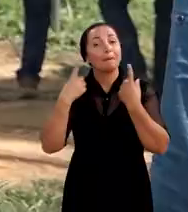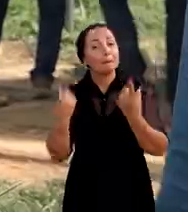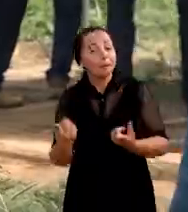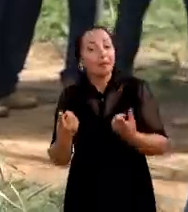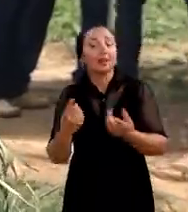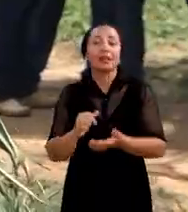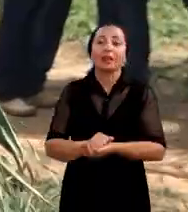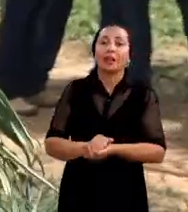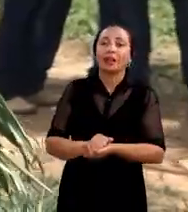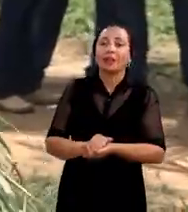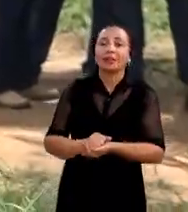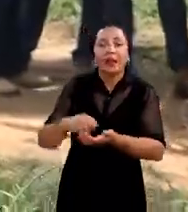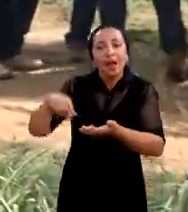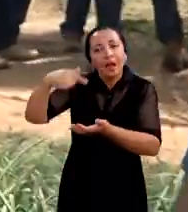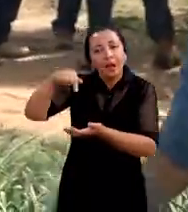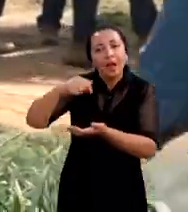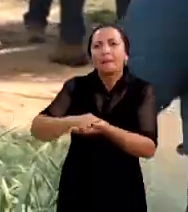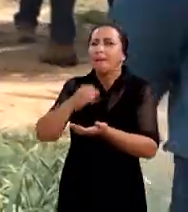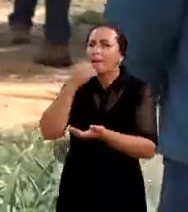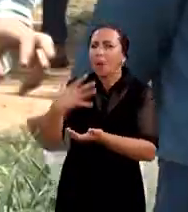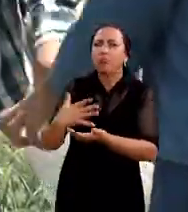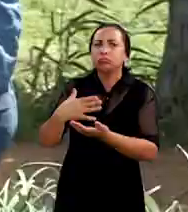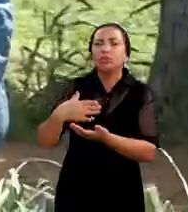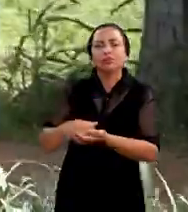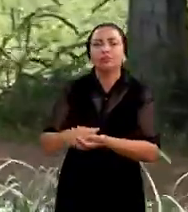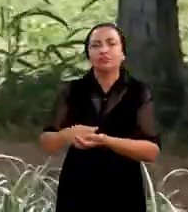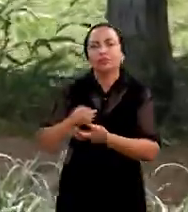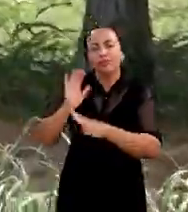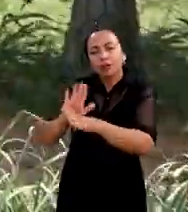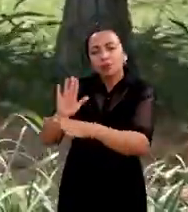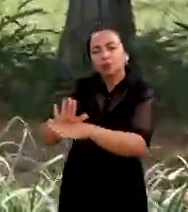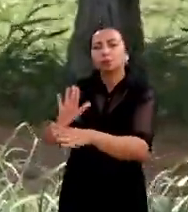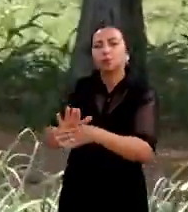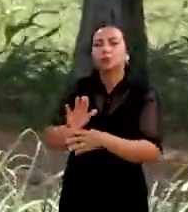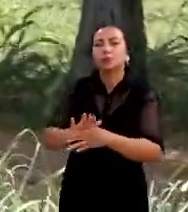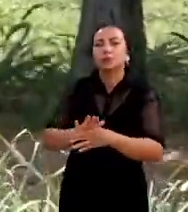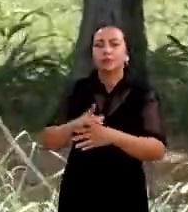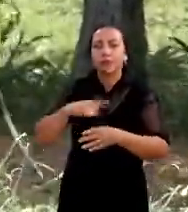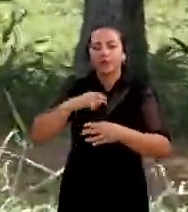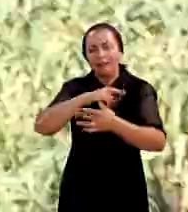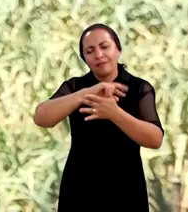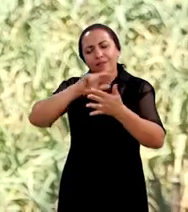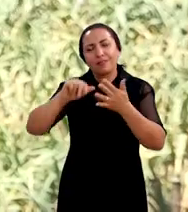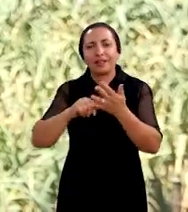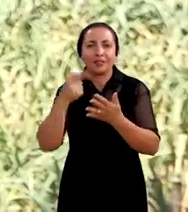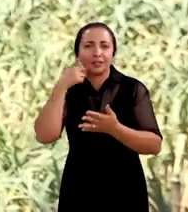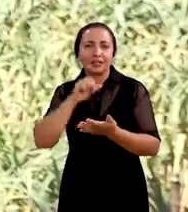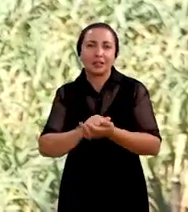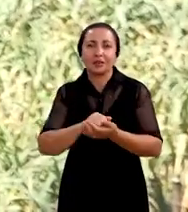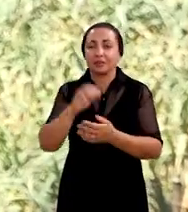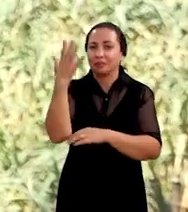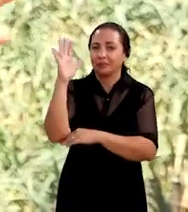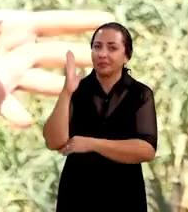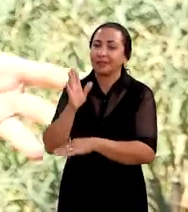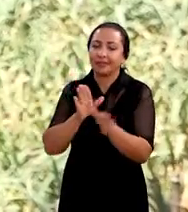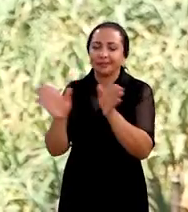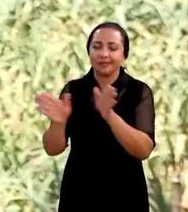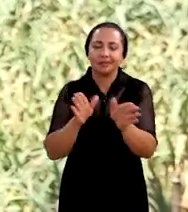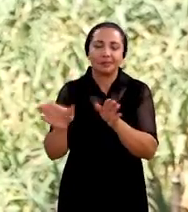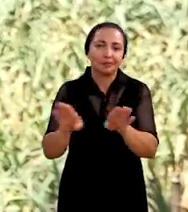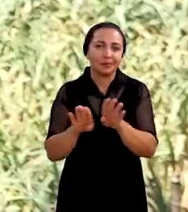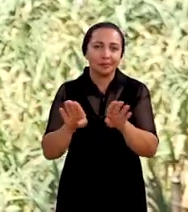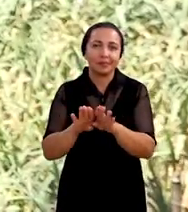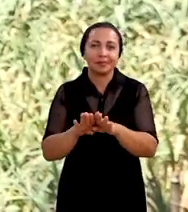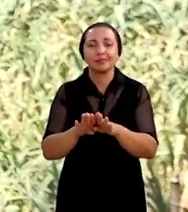no entanto ele é um nutriente benéfico ou seja ele vai apresentar diversos benefícios para a planta dentre